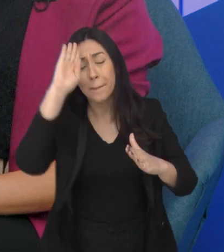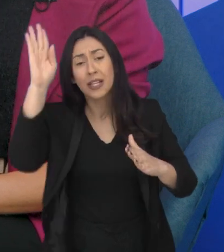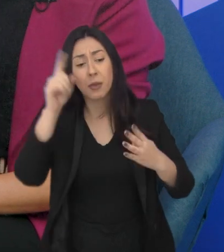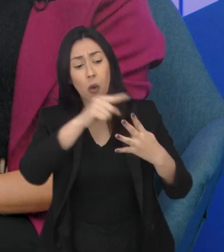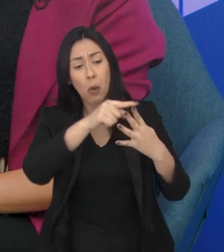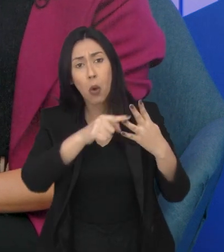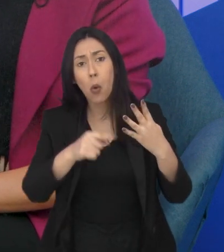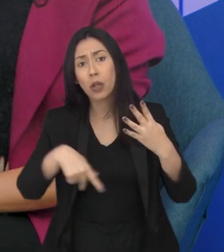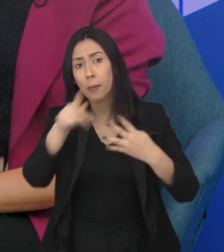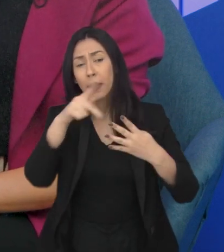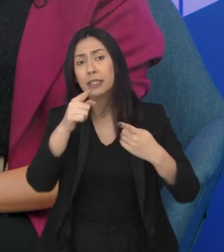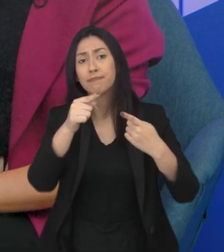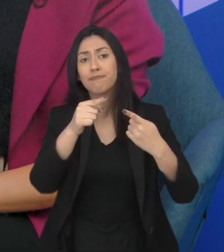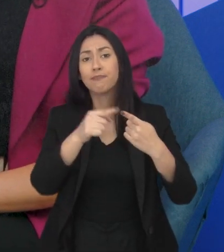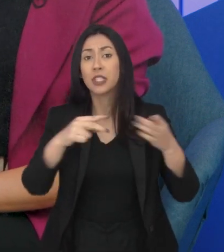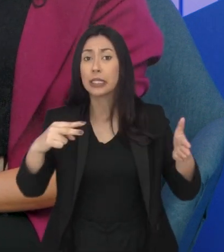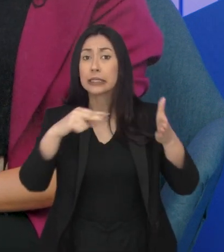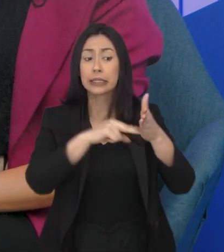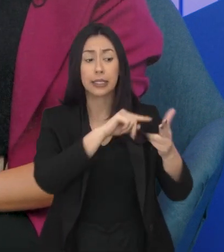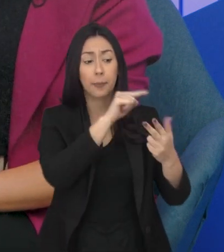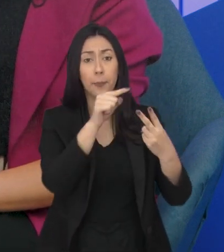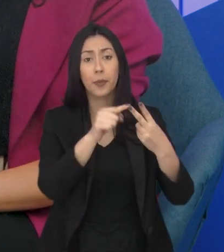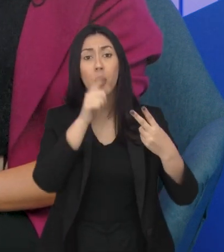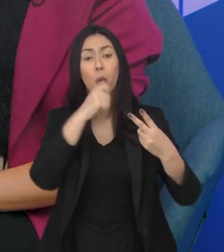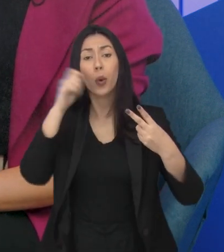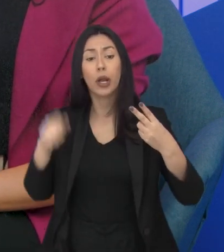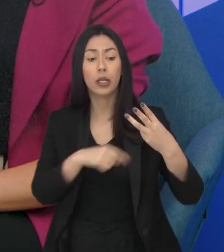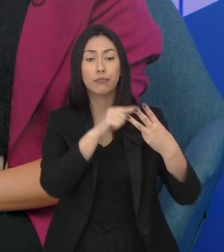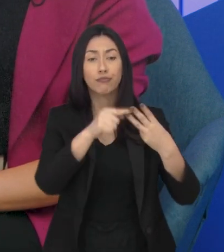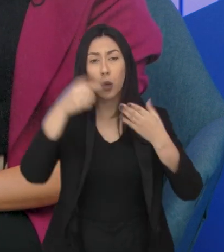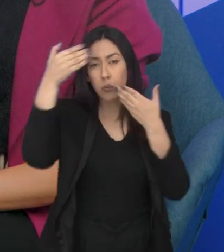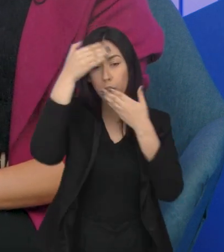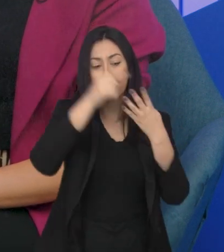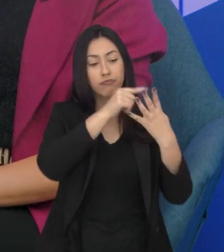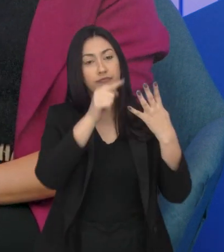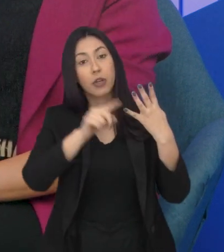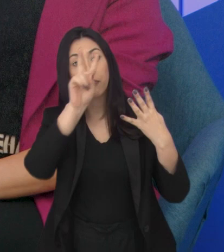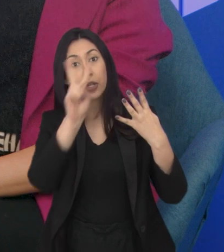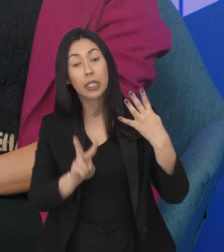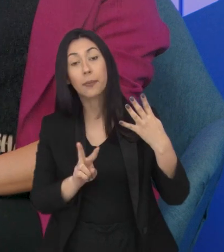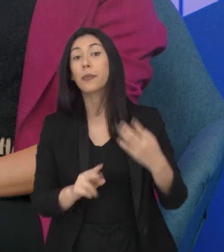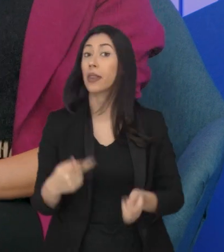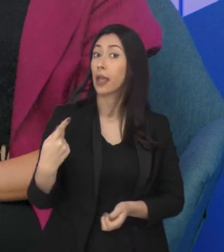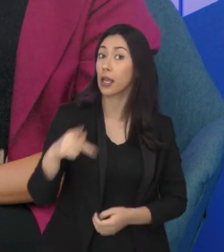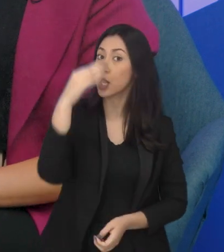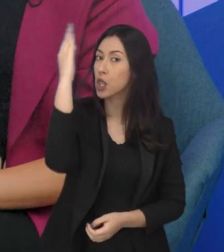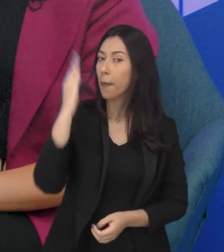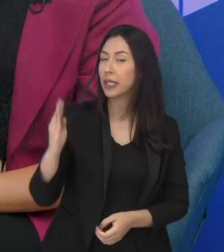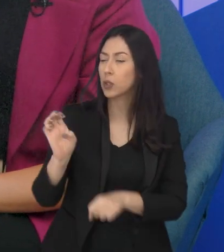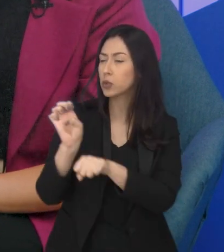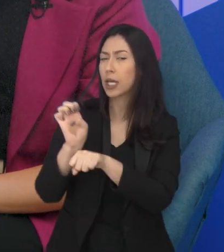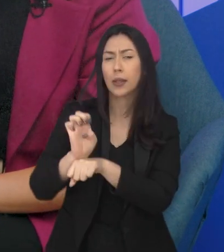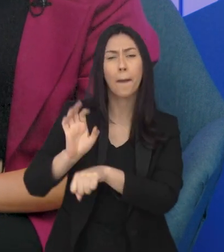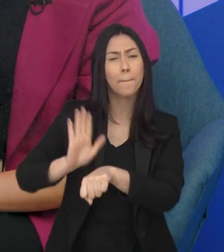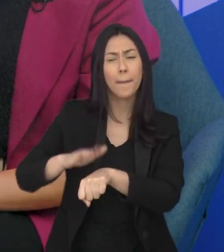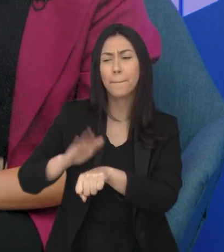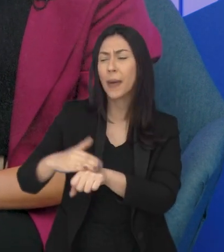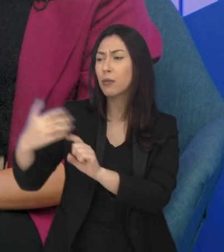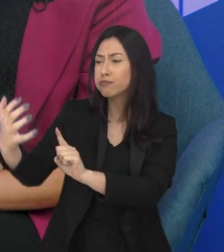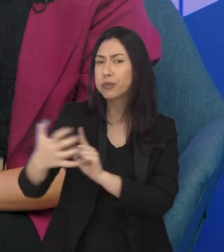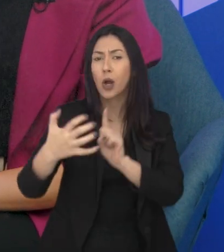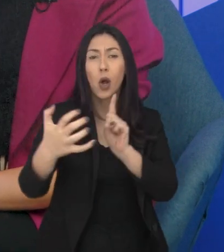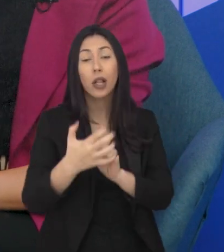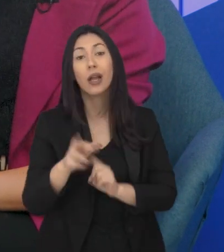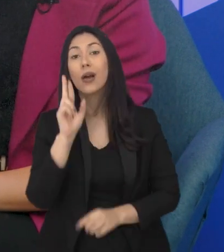Síria, Ucrânia, Afeganistão e Venezuela. No Brasil, Roraima e São Paulo são os estados que recebem mais